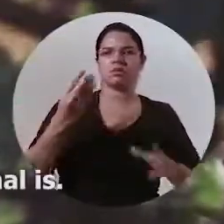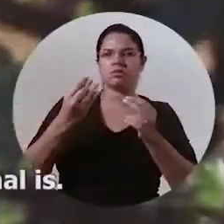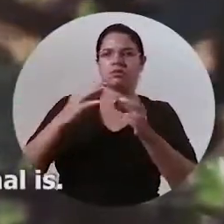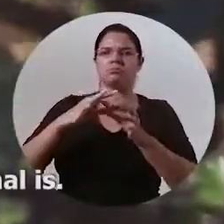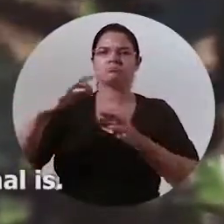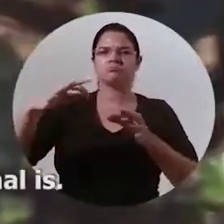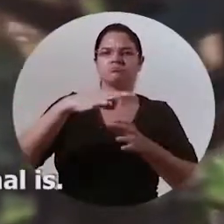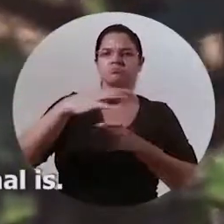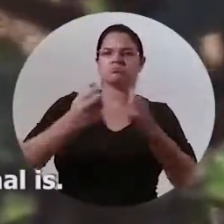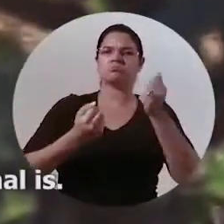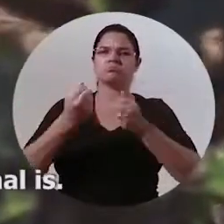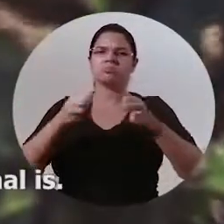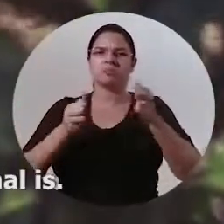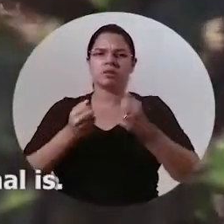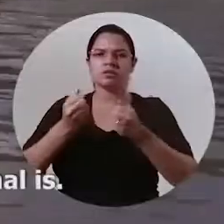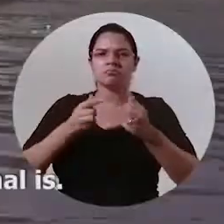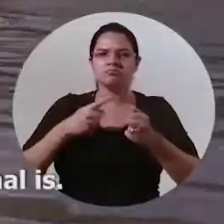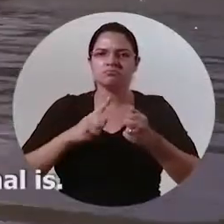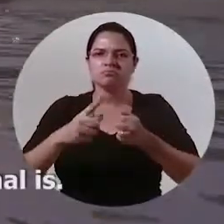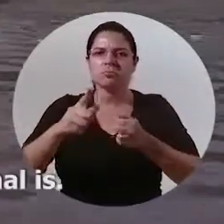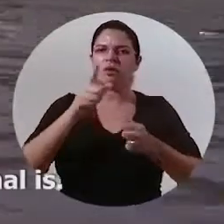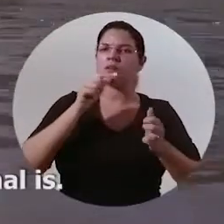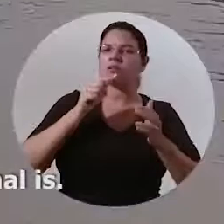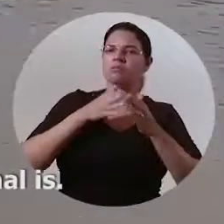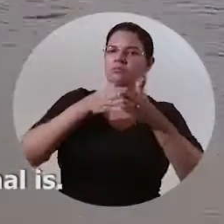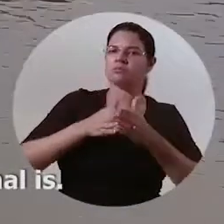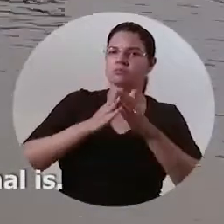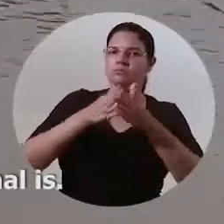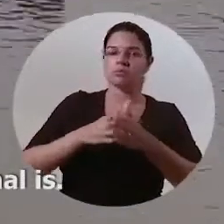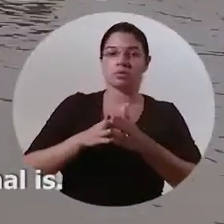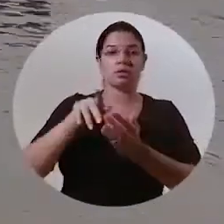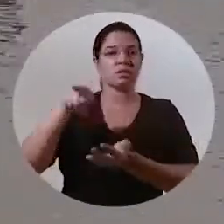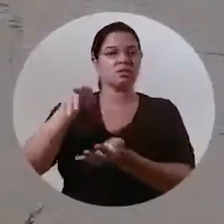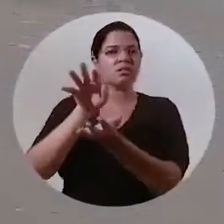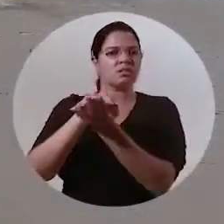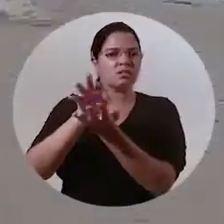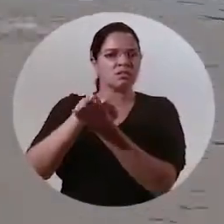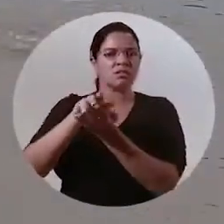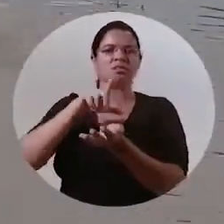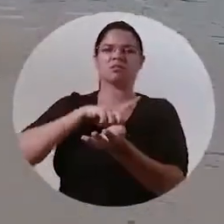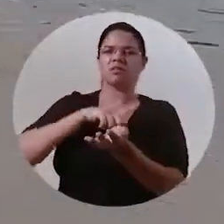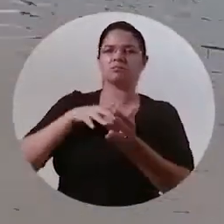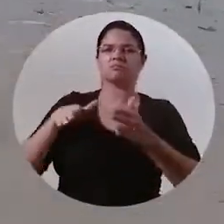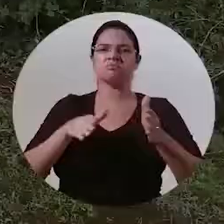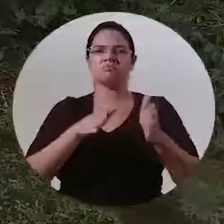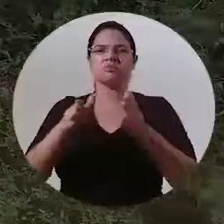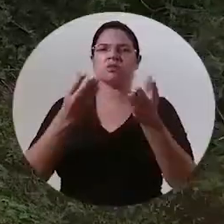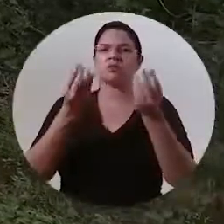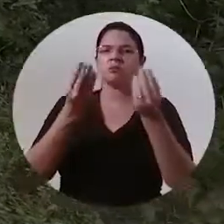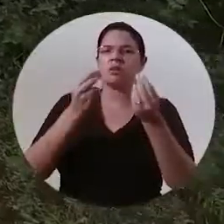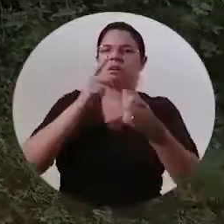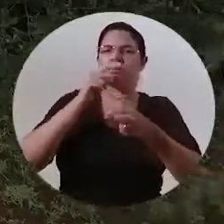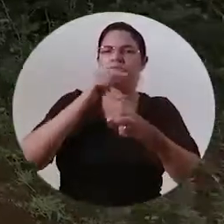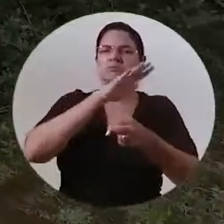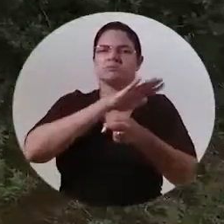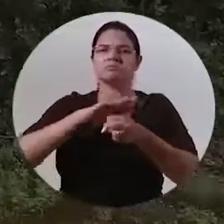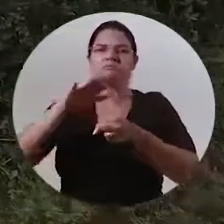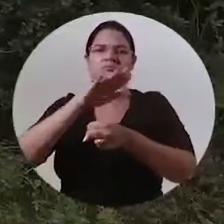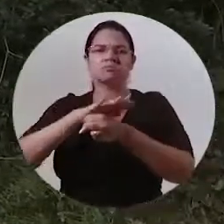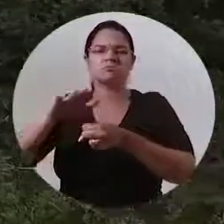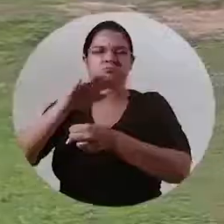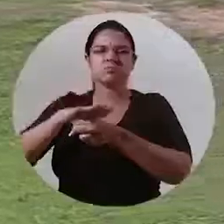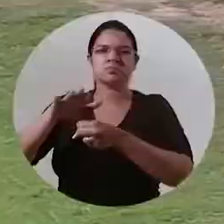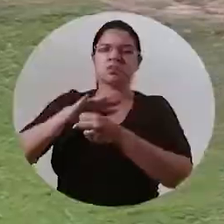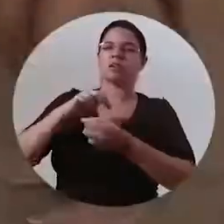quilômetros percorridos por terra e por água Pantanal é assim Em meio às estradas e aos muitos caminhos